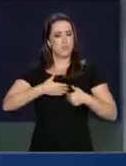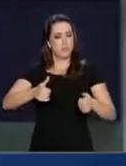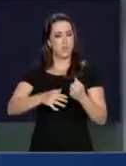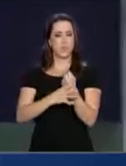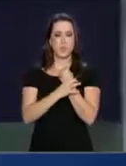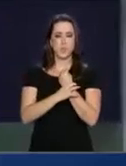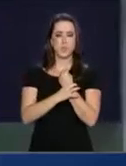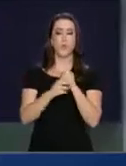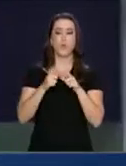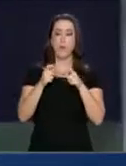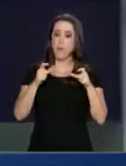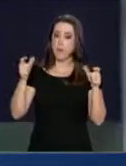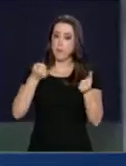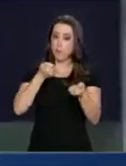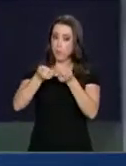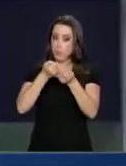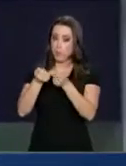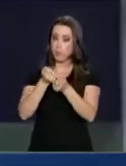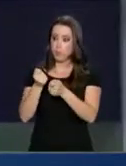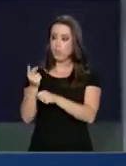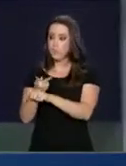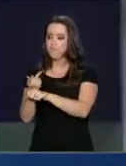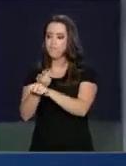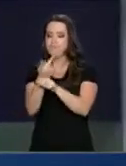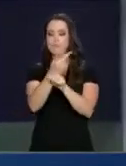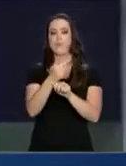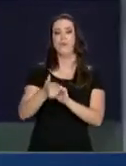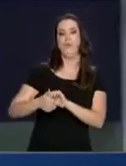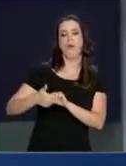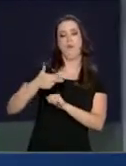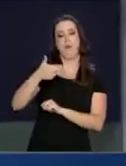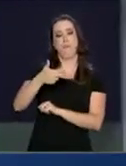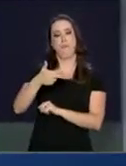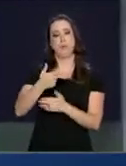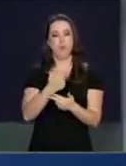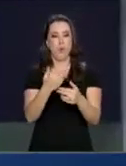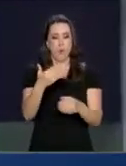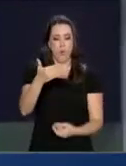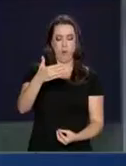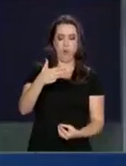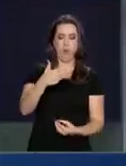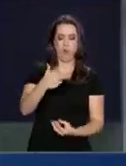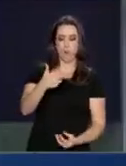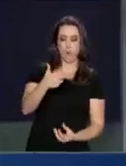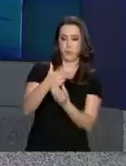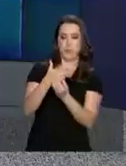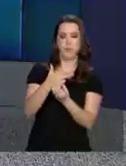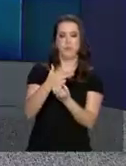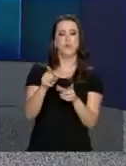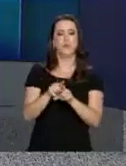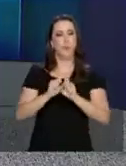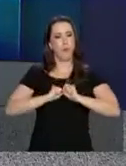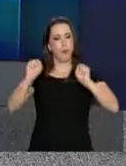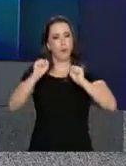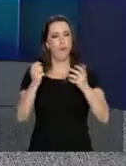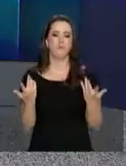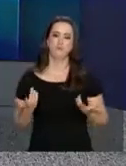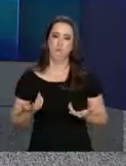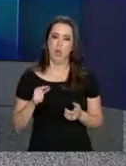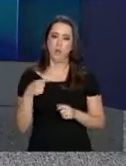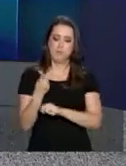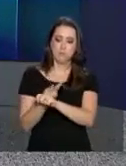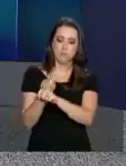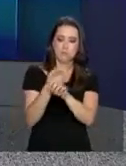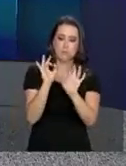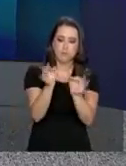ampliar o controle e o rastreamento de armas de fogo, munições e explosivos. Médicos